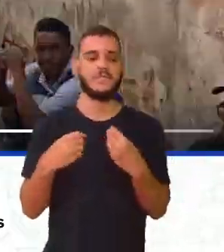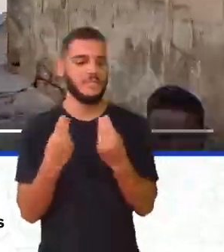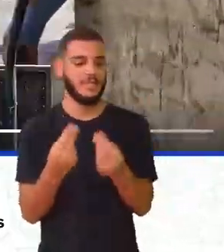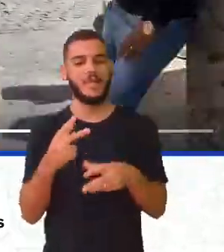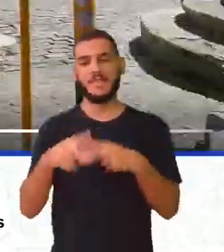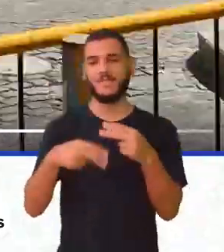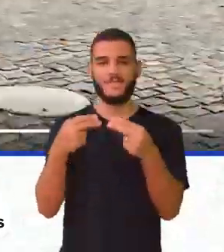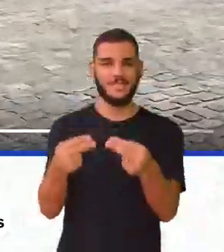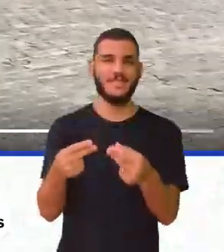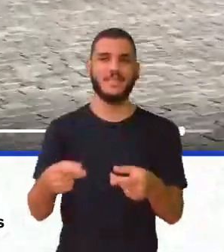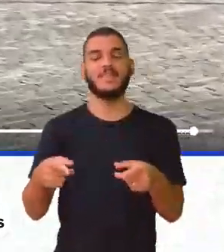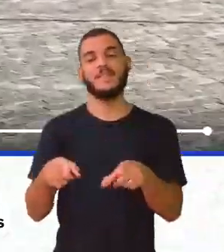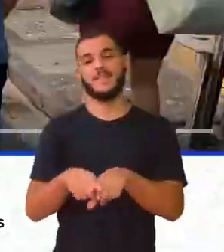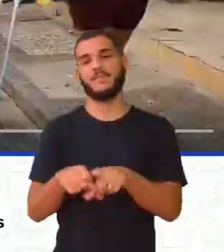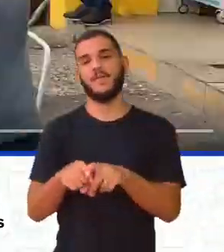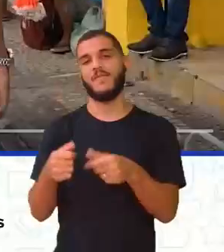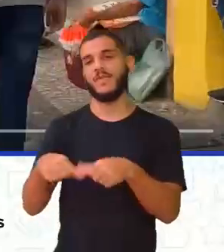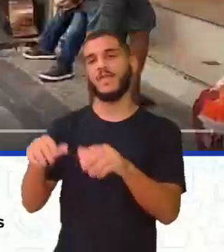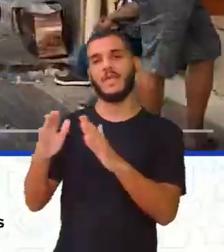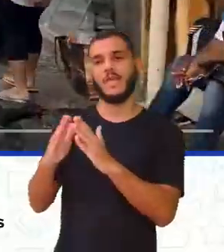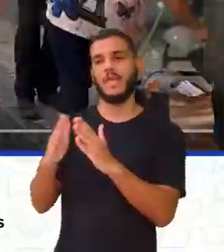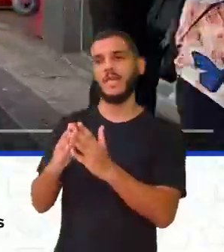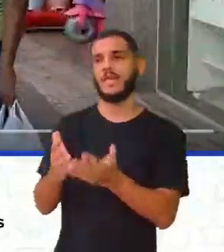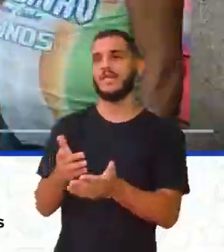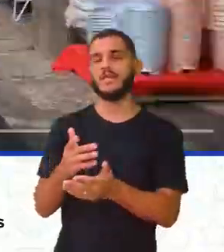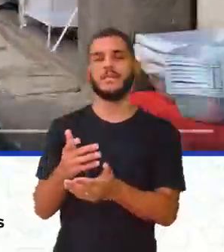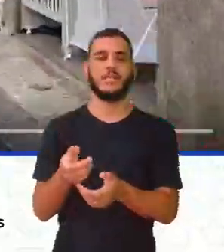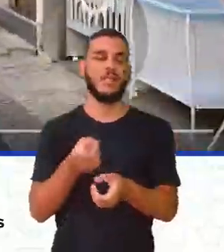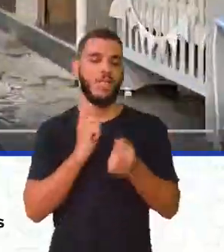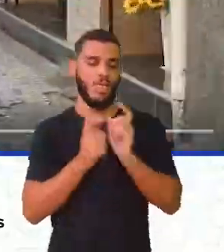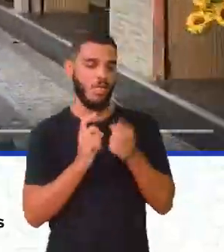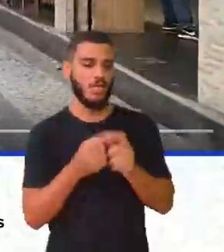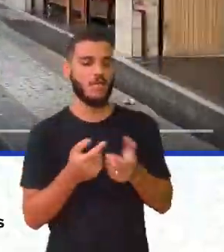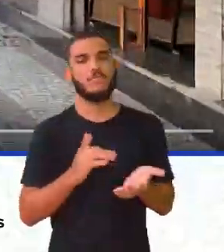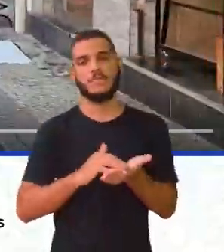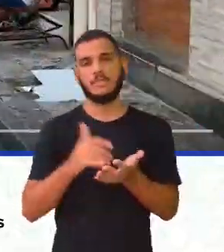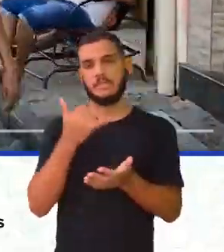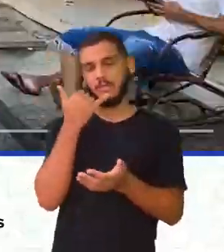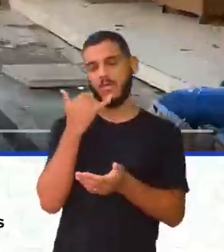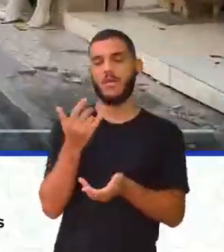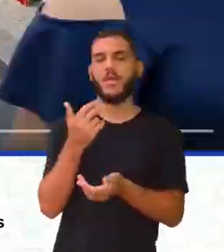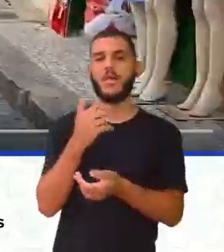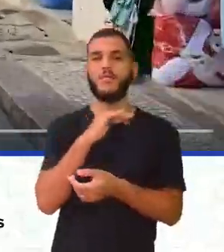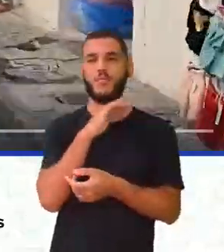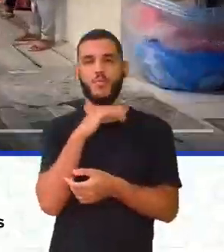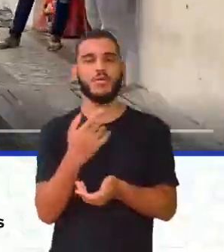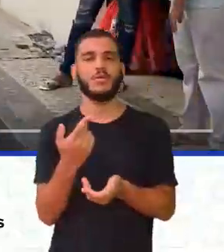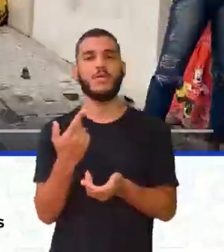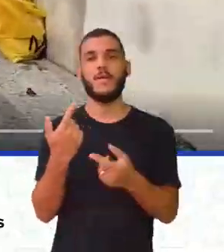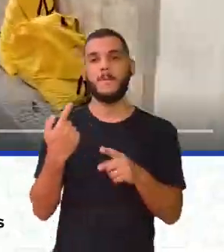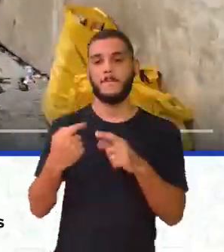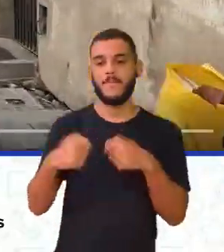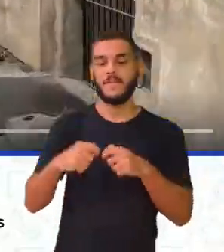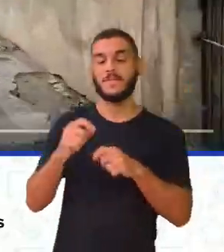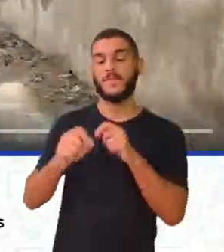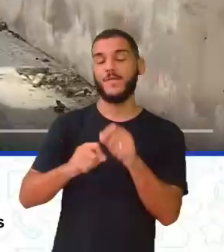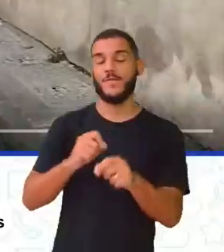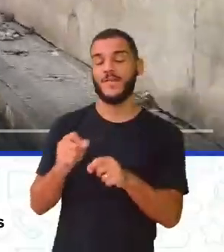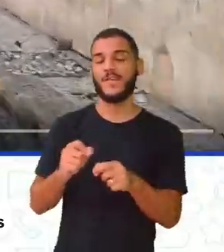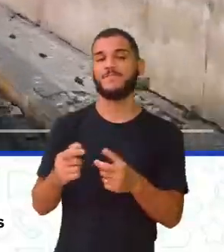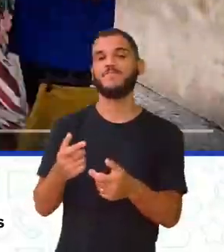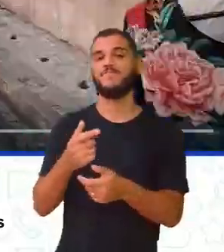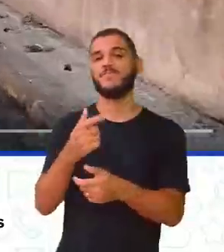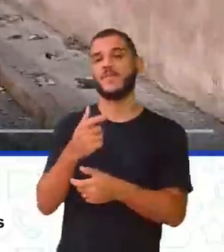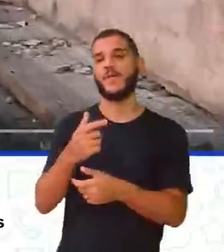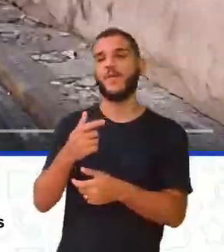Aí, está em casa à Isa reclamando que o celular está ruim. O esposo que lute para apresentear ela no final